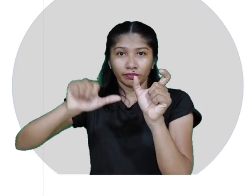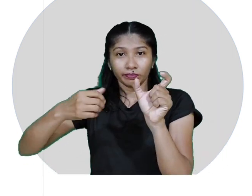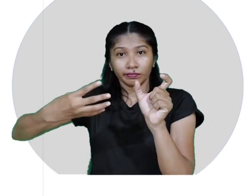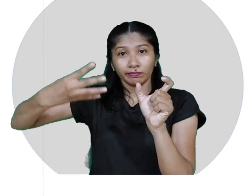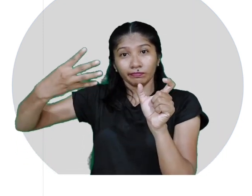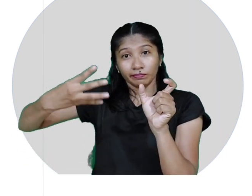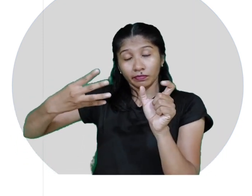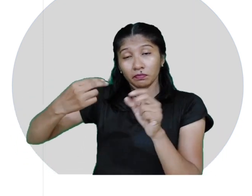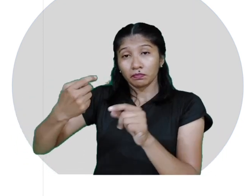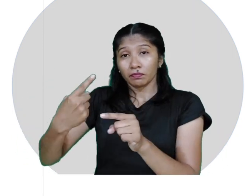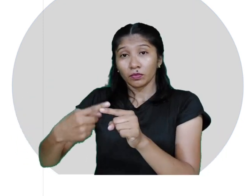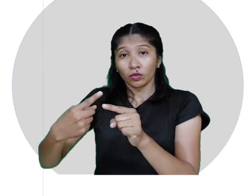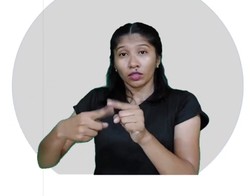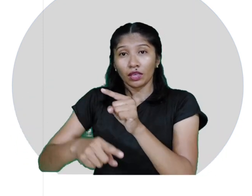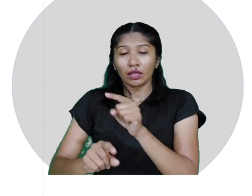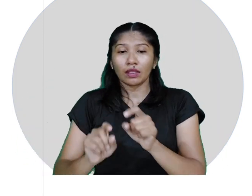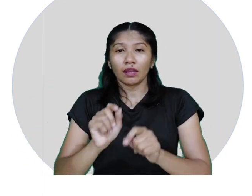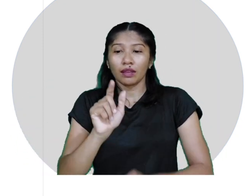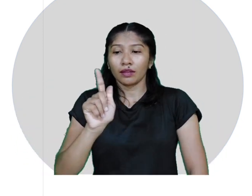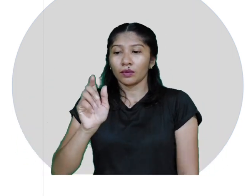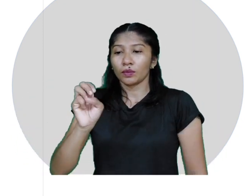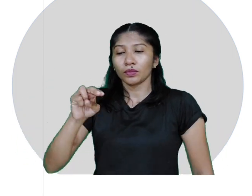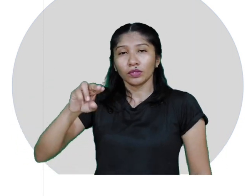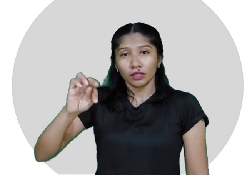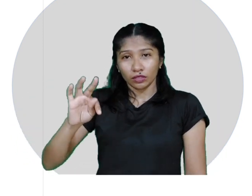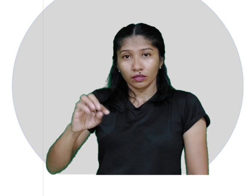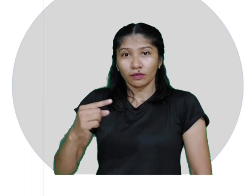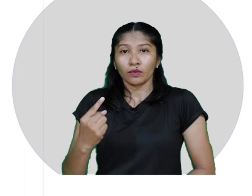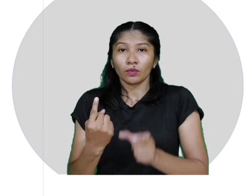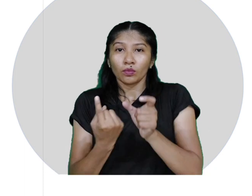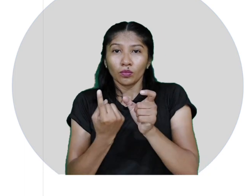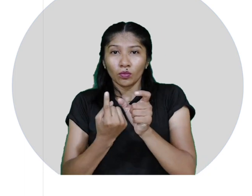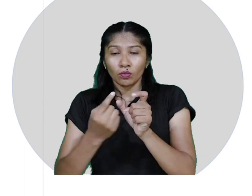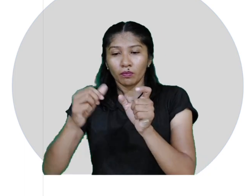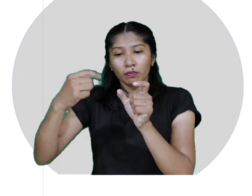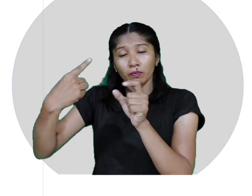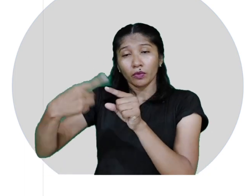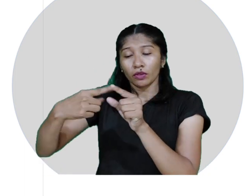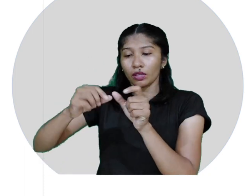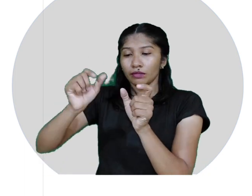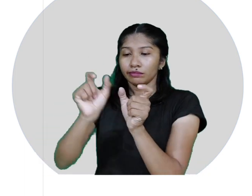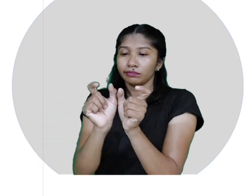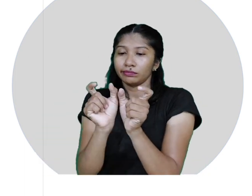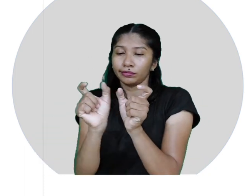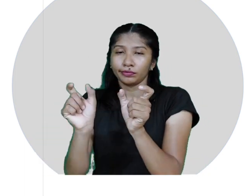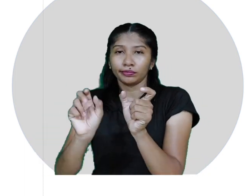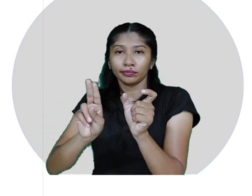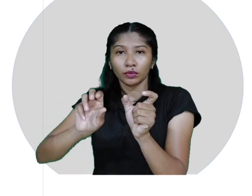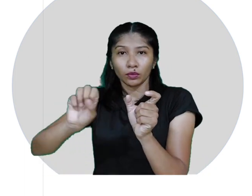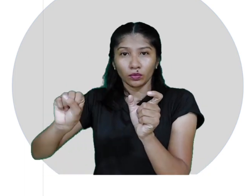através do seu genitivo singular, cuja desinência é us.